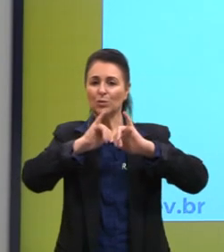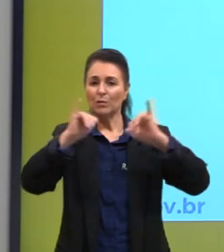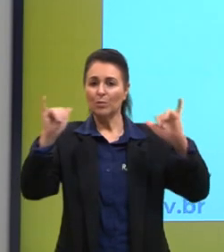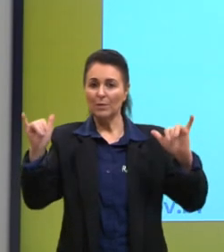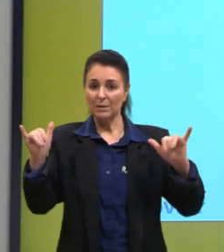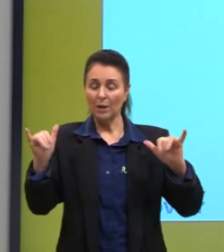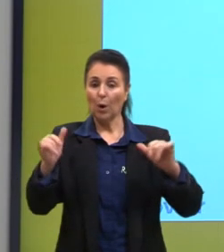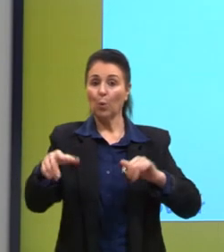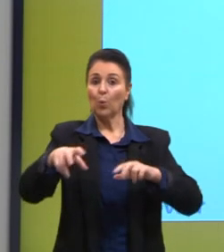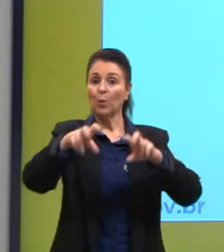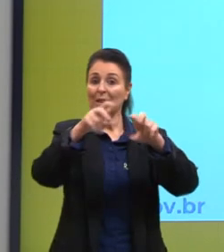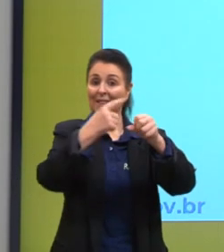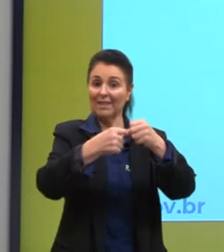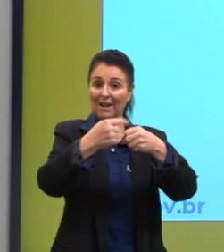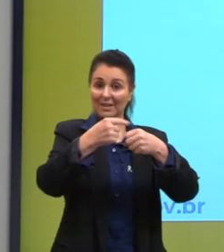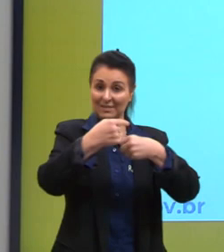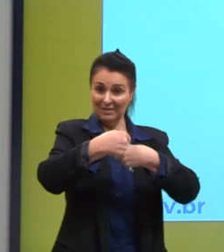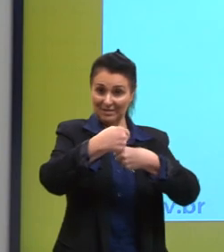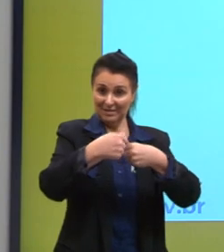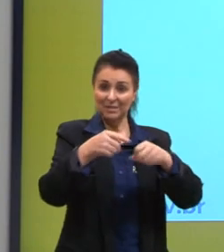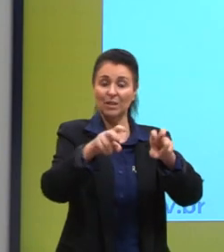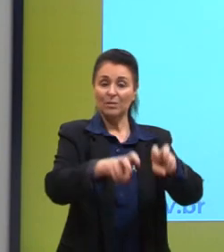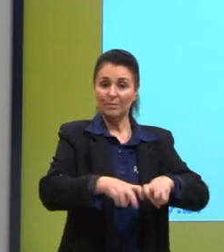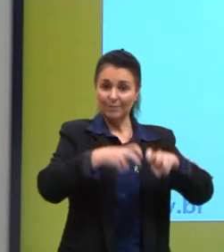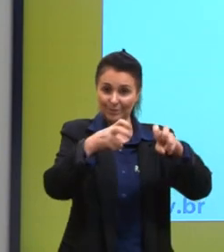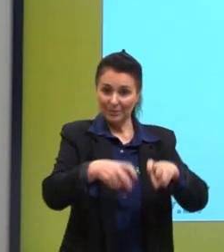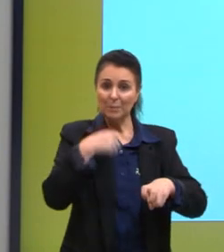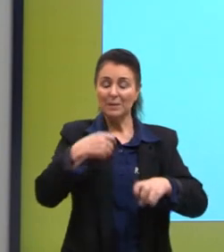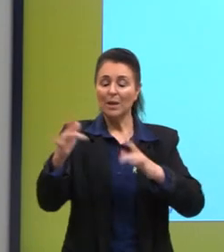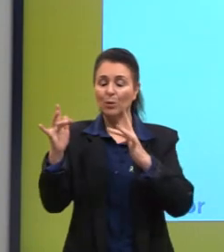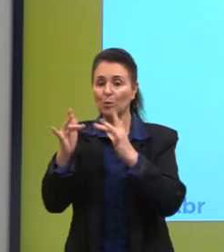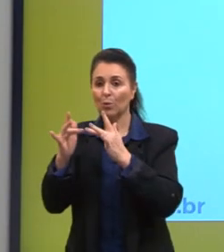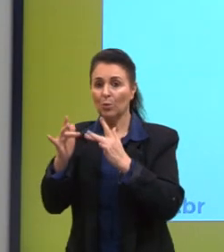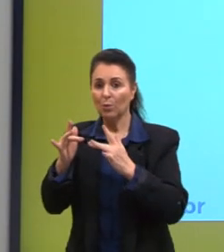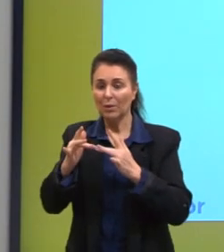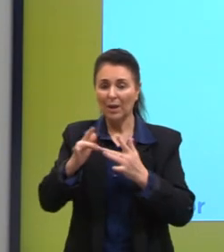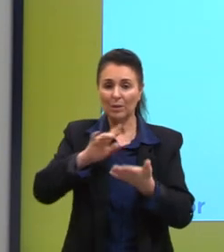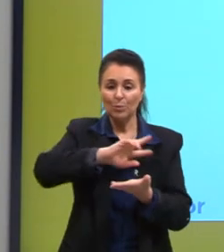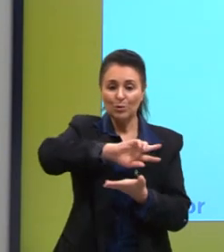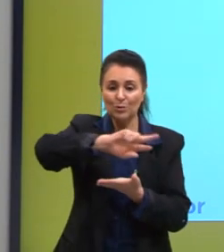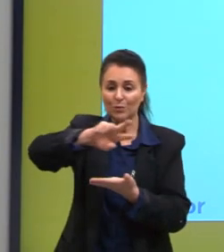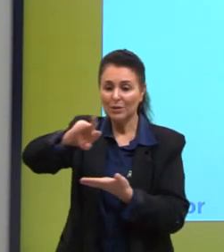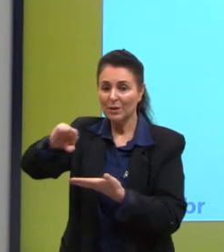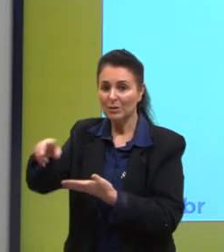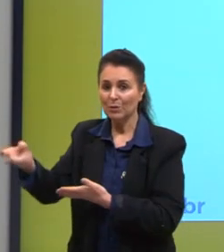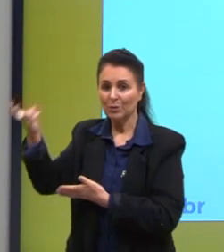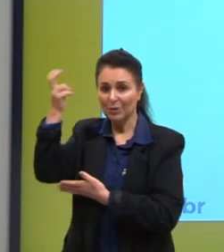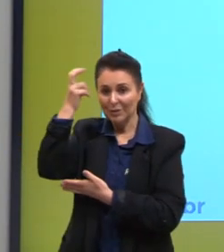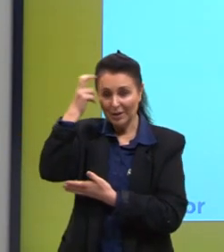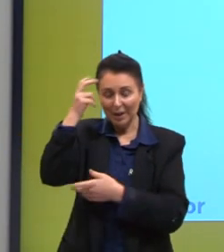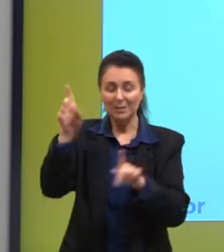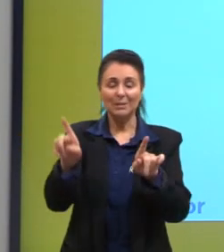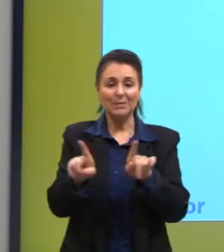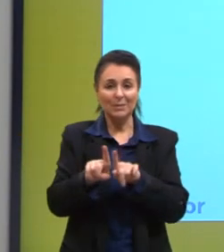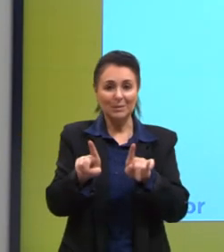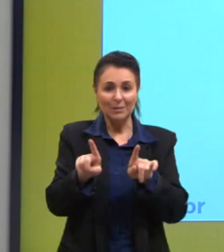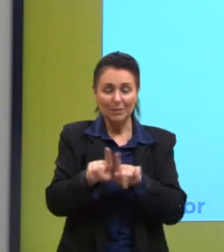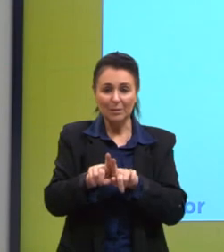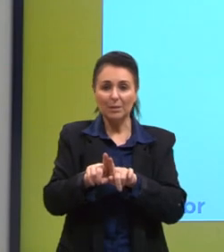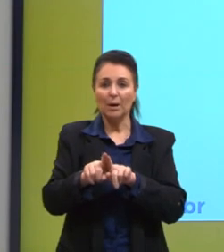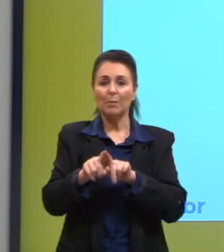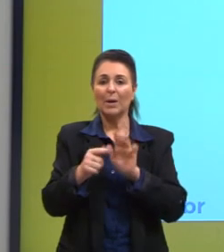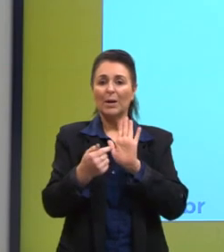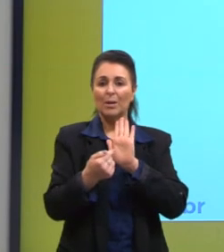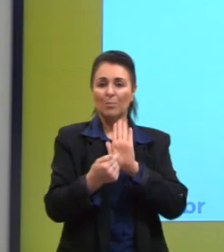urbanos e no meio rural suscita o contato entre diferentes culturas e, ao mesmo tempo, traz a